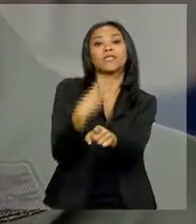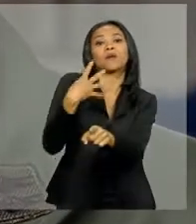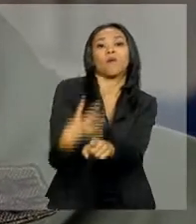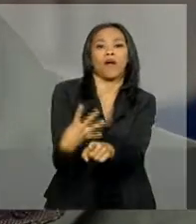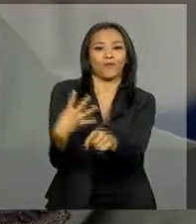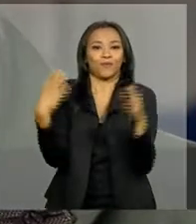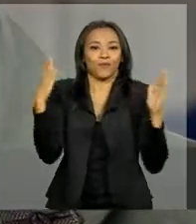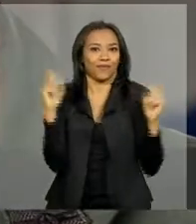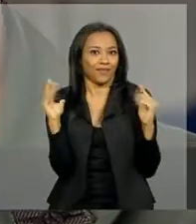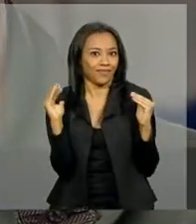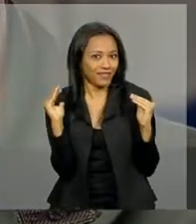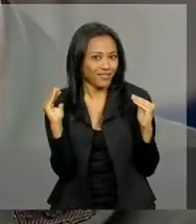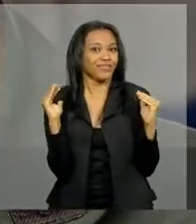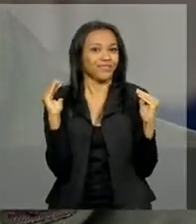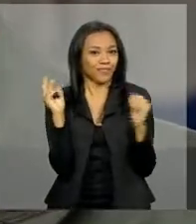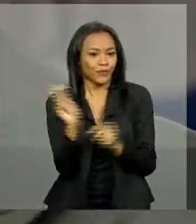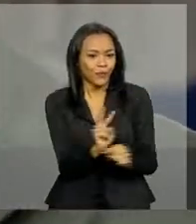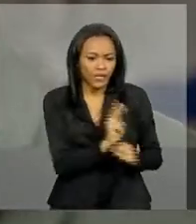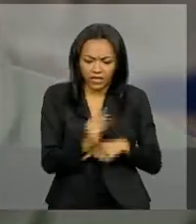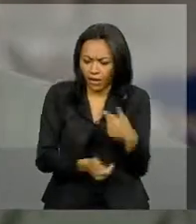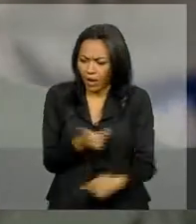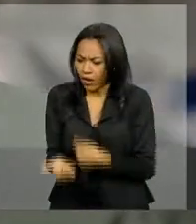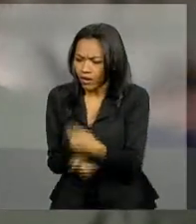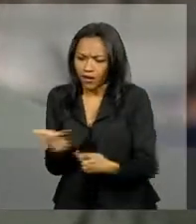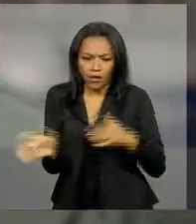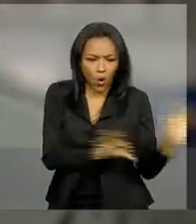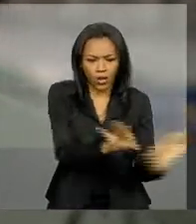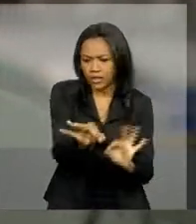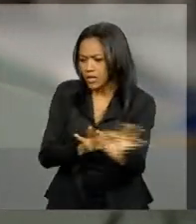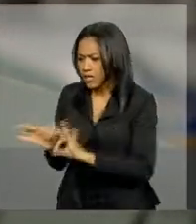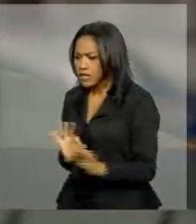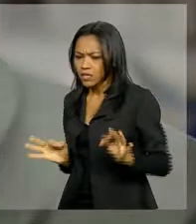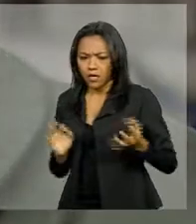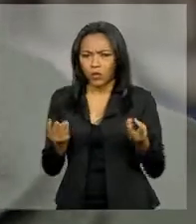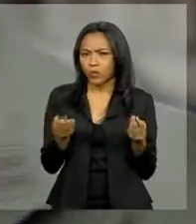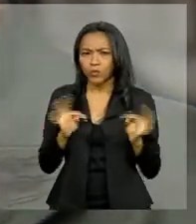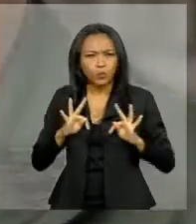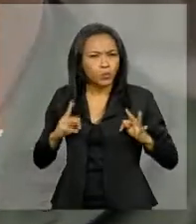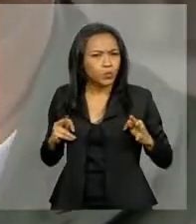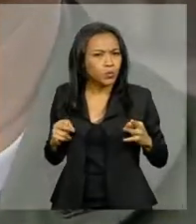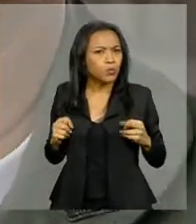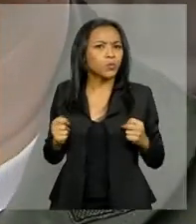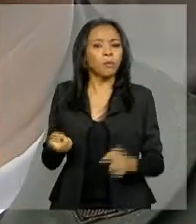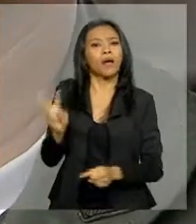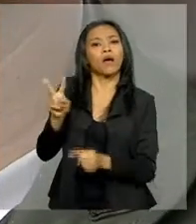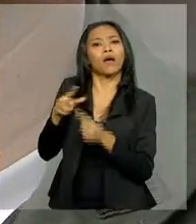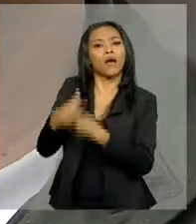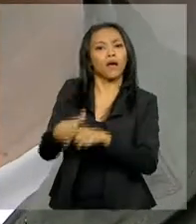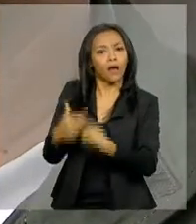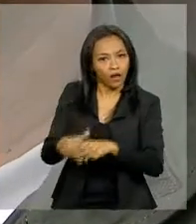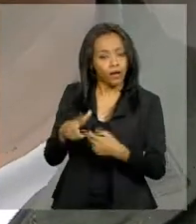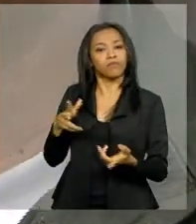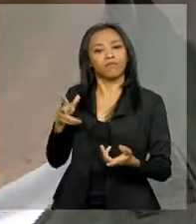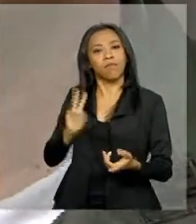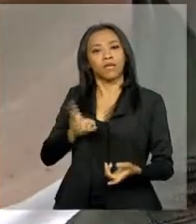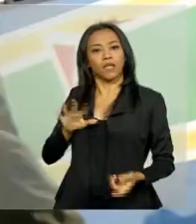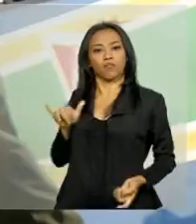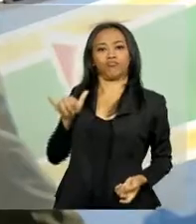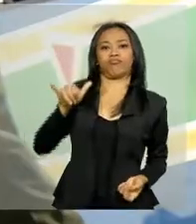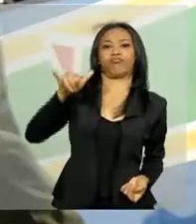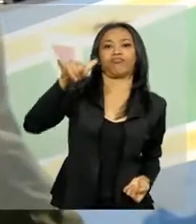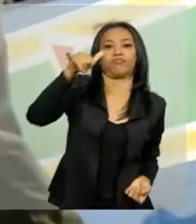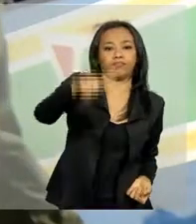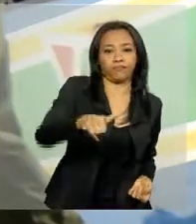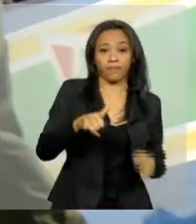que trabalham com a parte da logística, propriamente dito, e a parte da manutenção, que é manter os aviões voando.